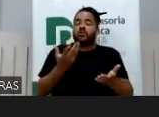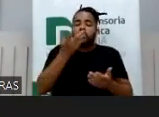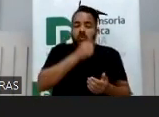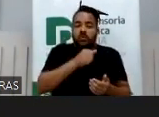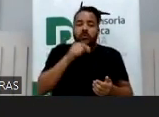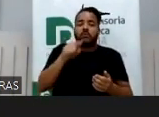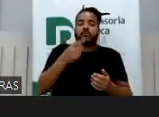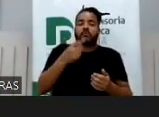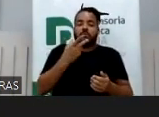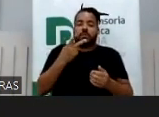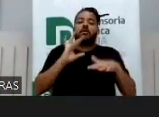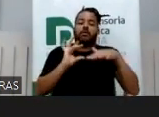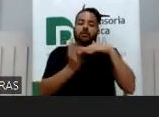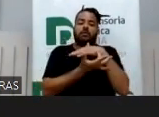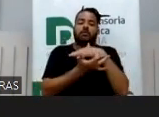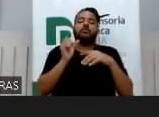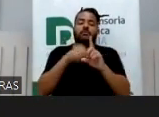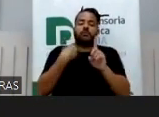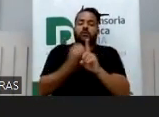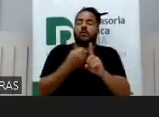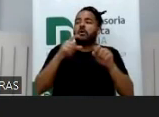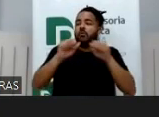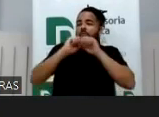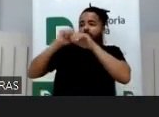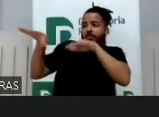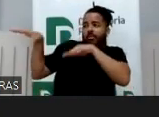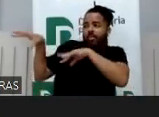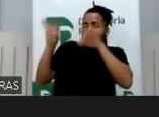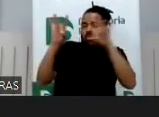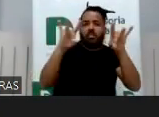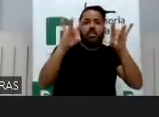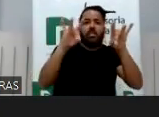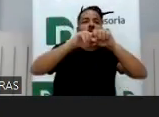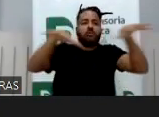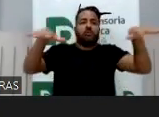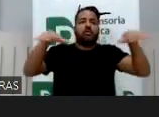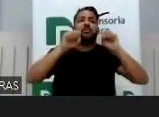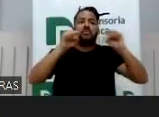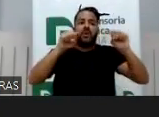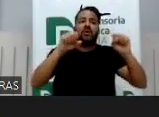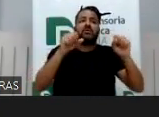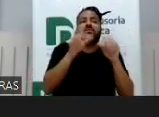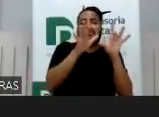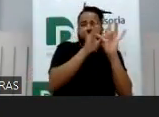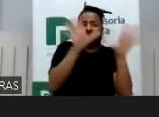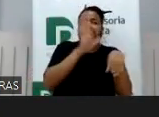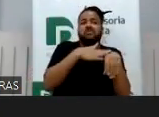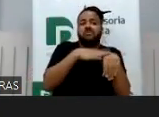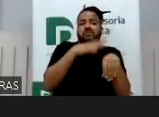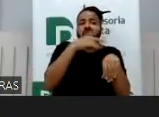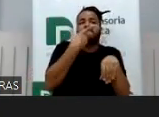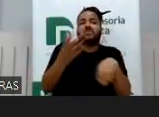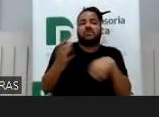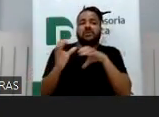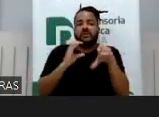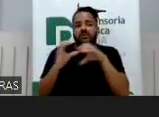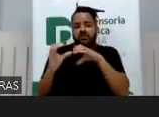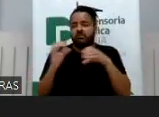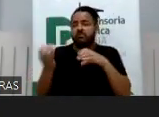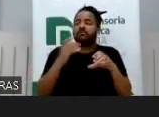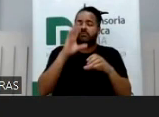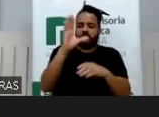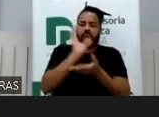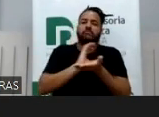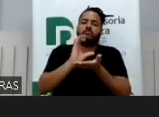social e está divulgando a foto do filho na própria rede, ele também não deixa de estar no exercício da liberdade de expressão dele, de comunicação dele que a Constituição